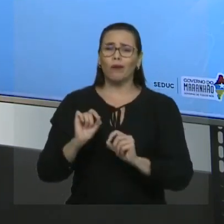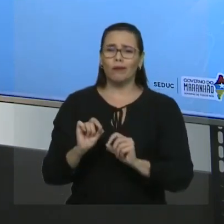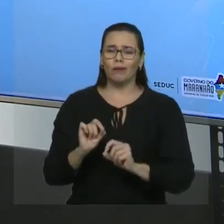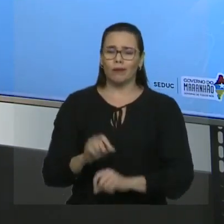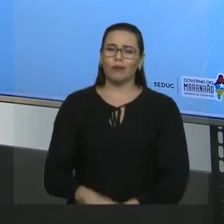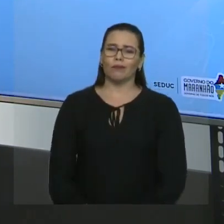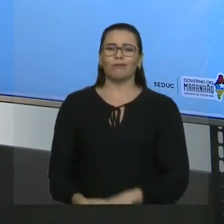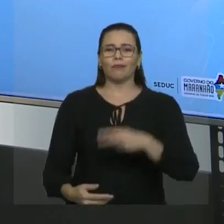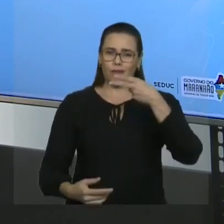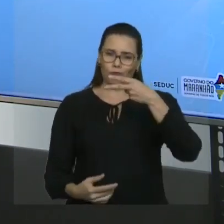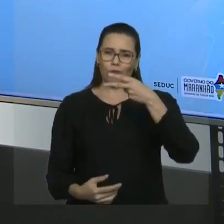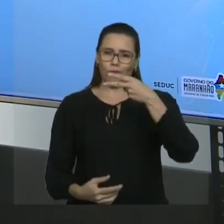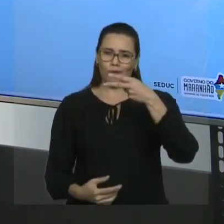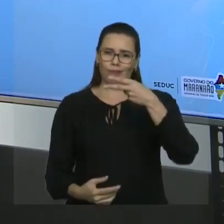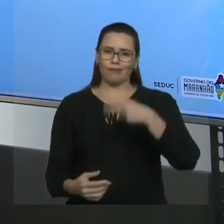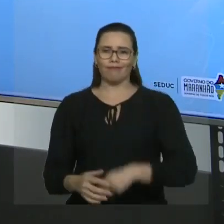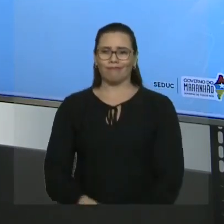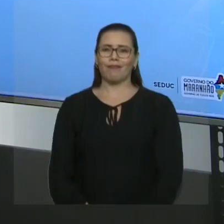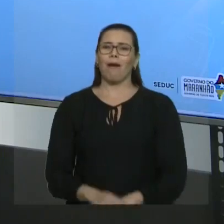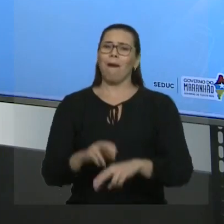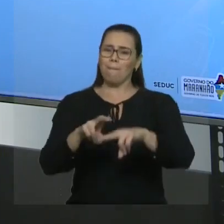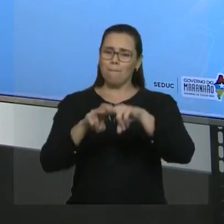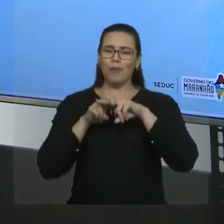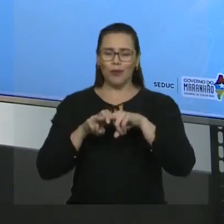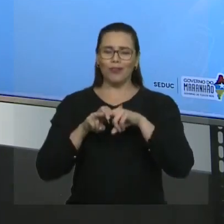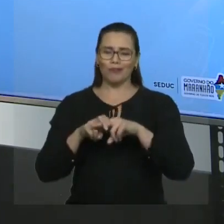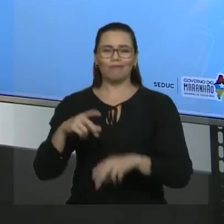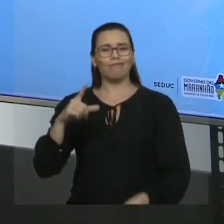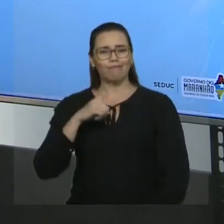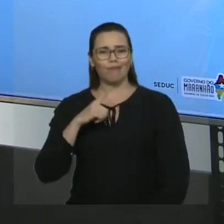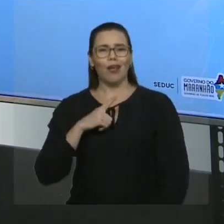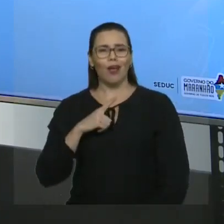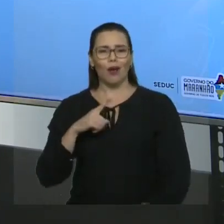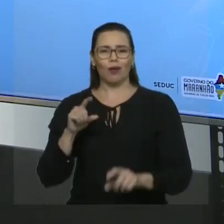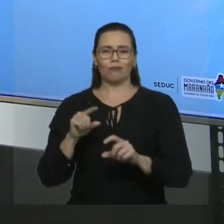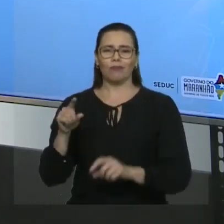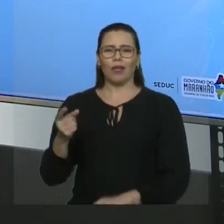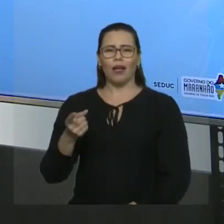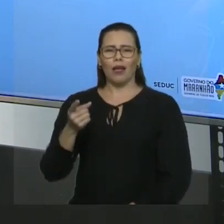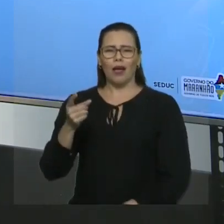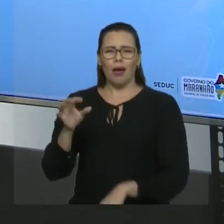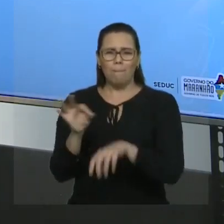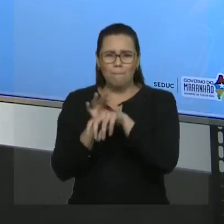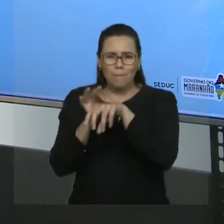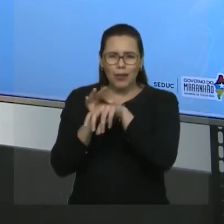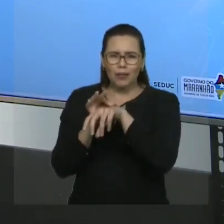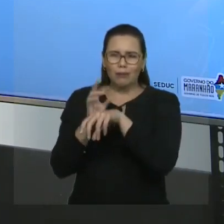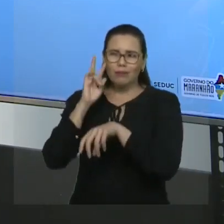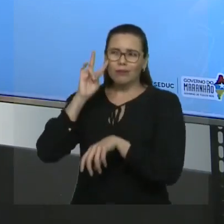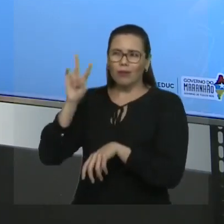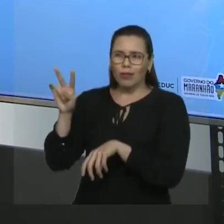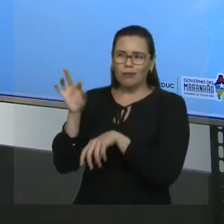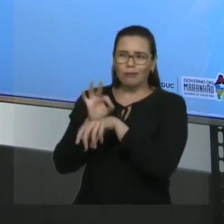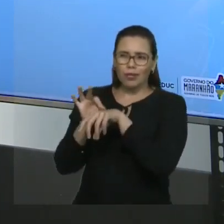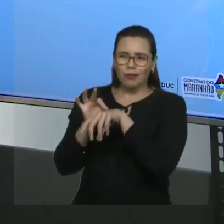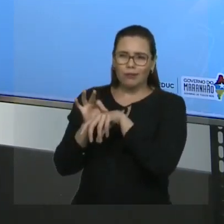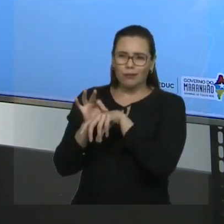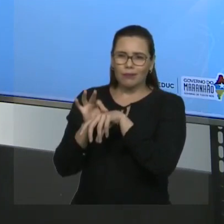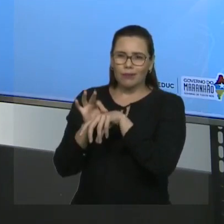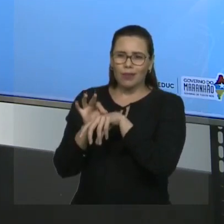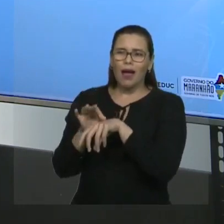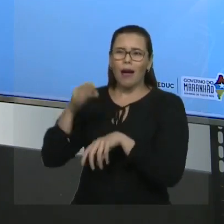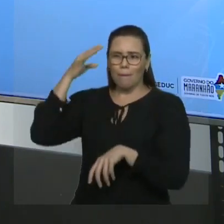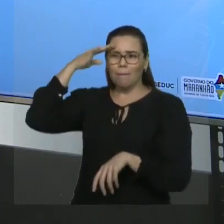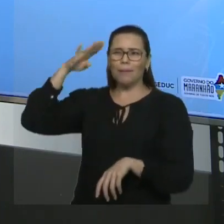esta. Maior sequência de carbonos, e como ela é insaturada, com a insaturação. Então, reformula a ideia. Quando a